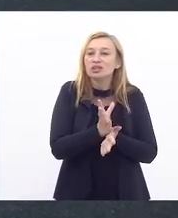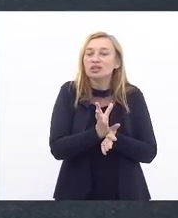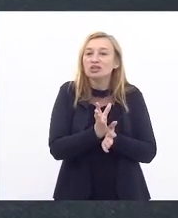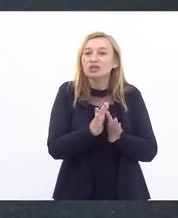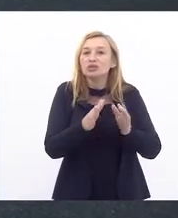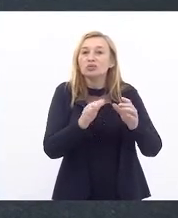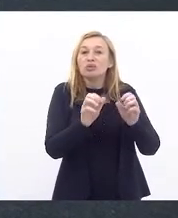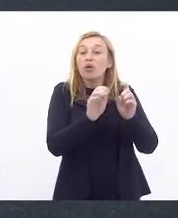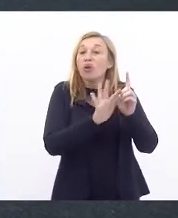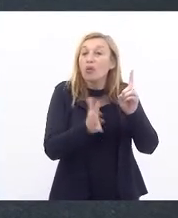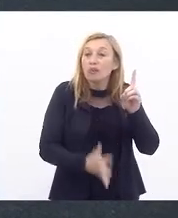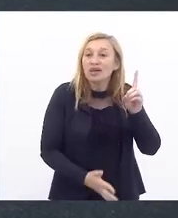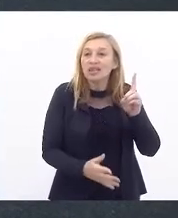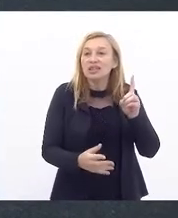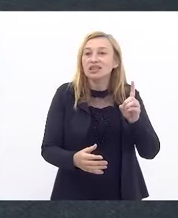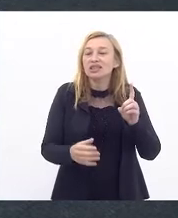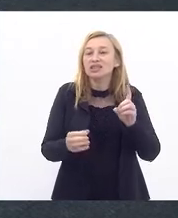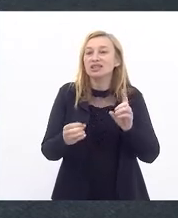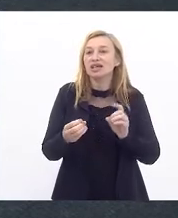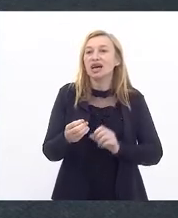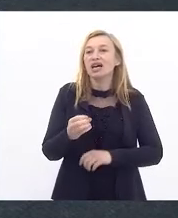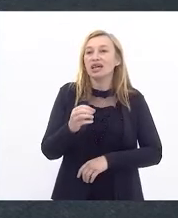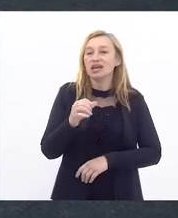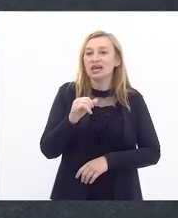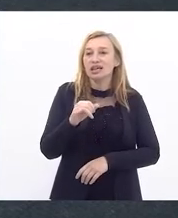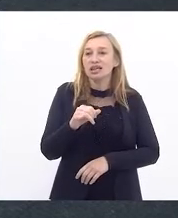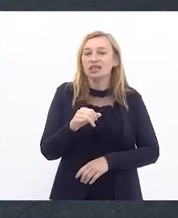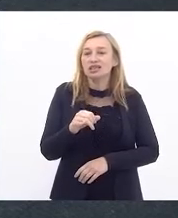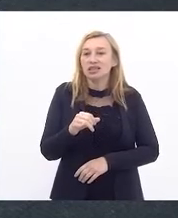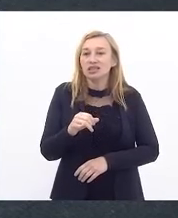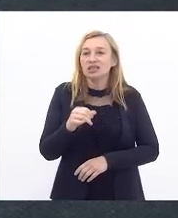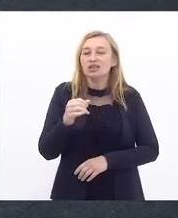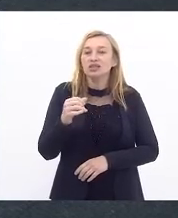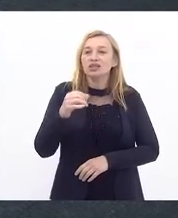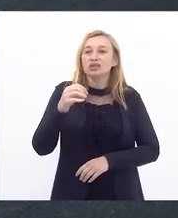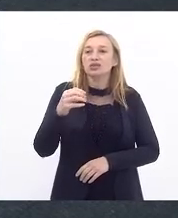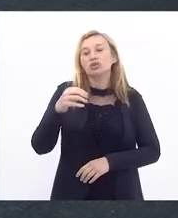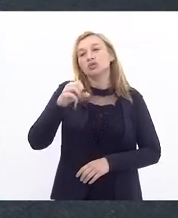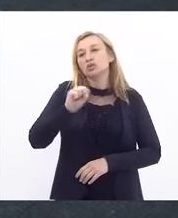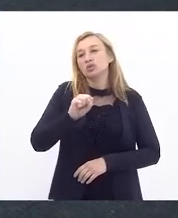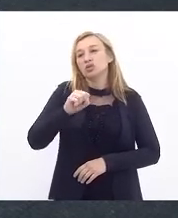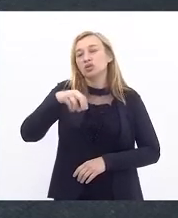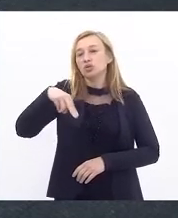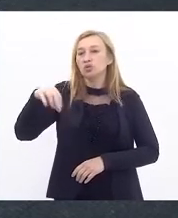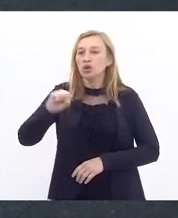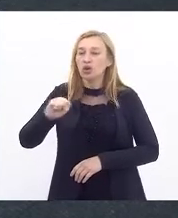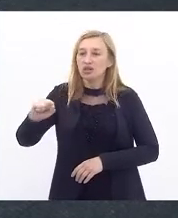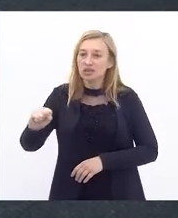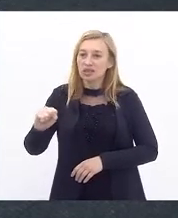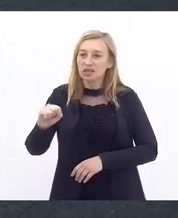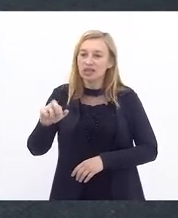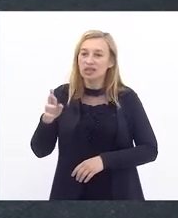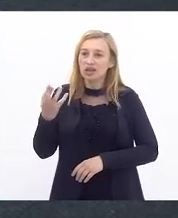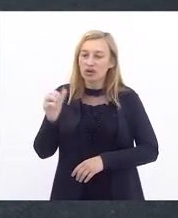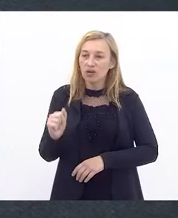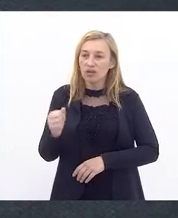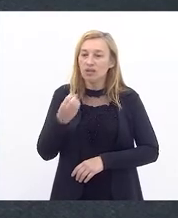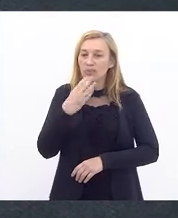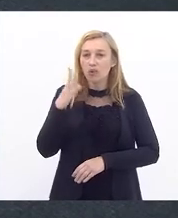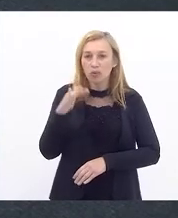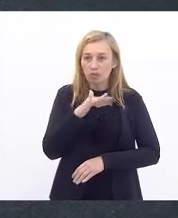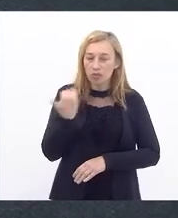homenagem à Irmandade de Nossa Senhora da Boa Morte. E aqui é a gente conseguir